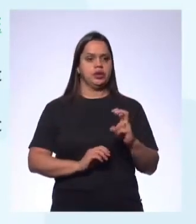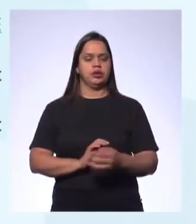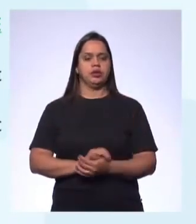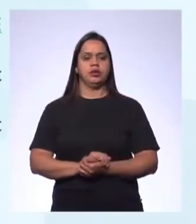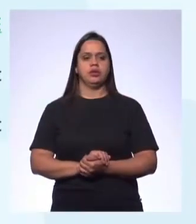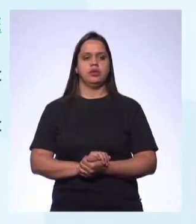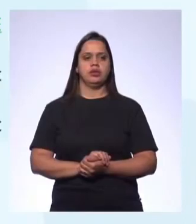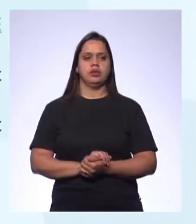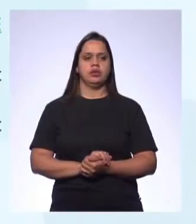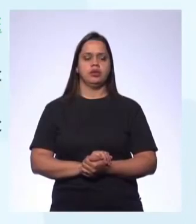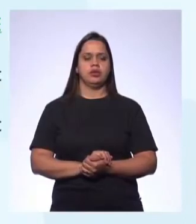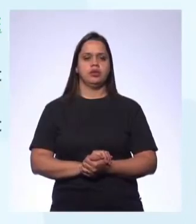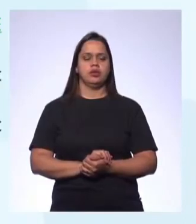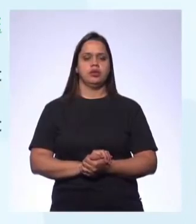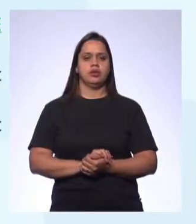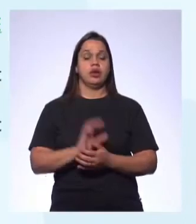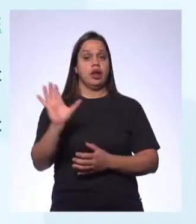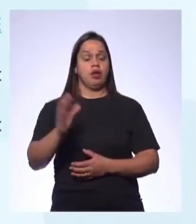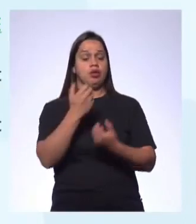Então,